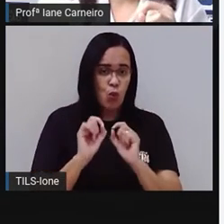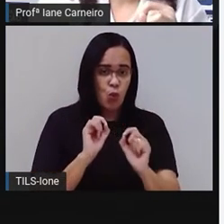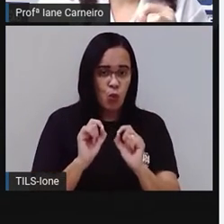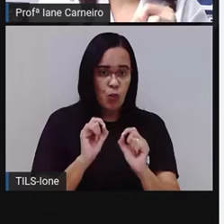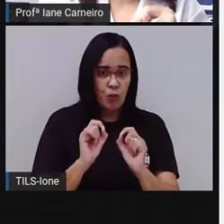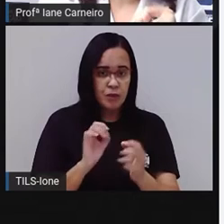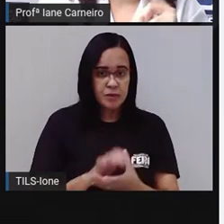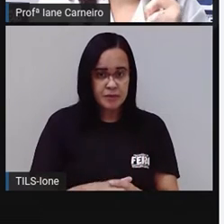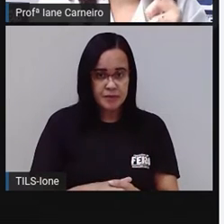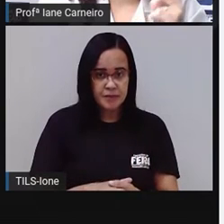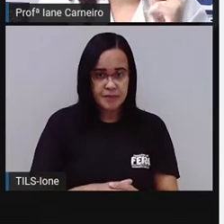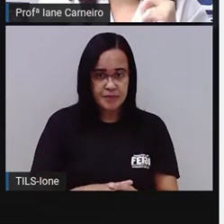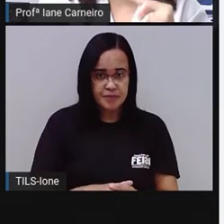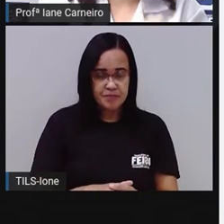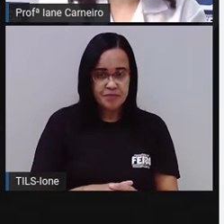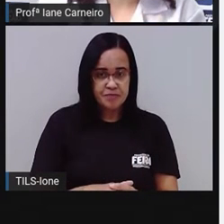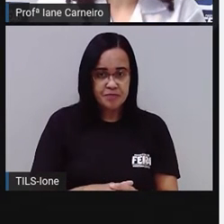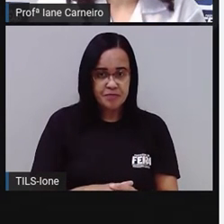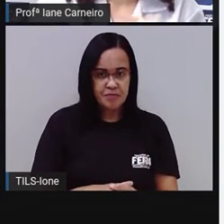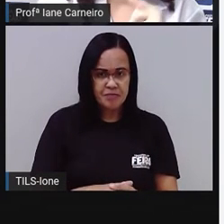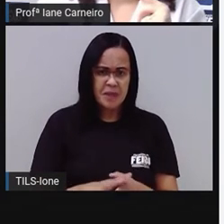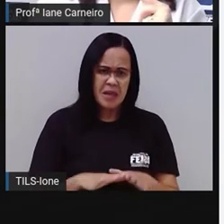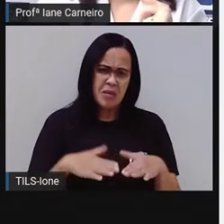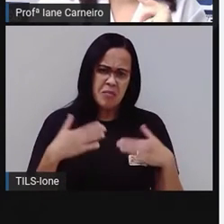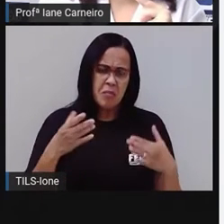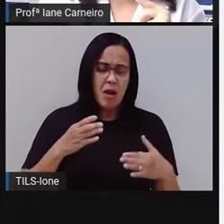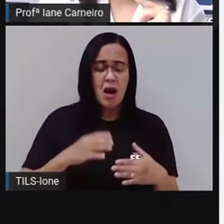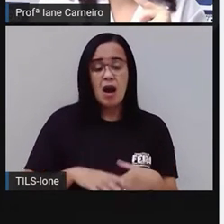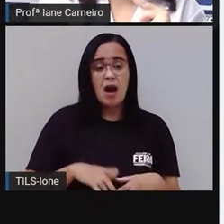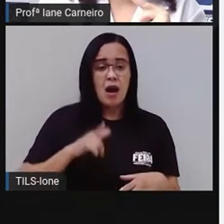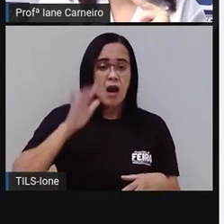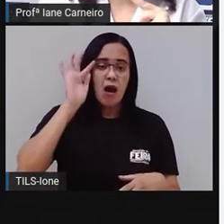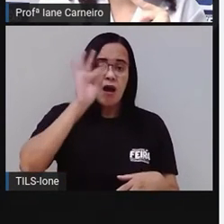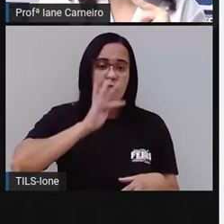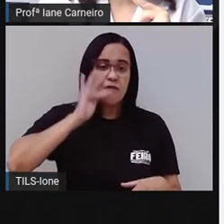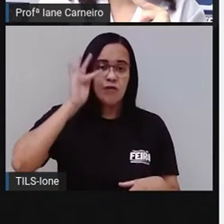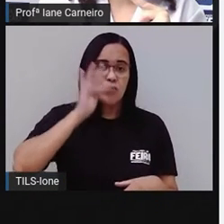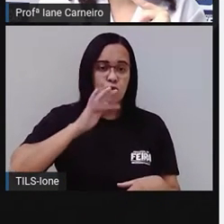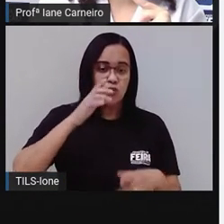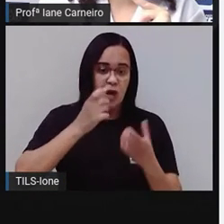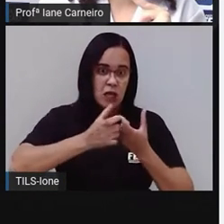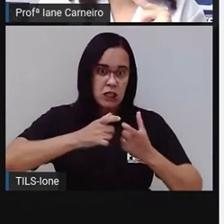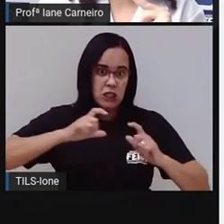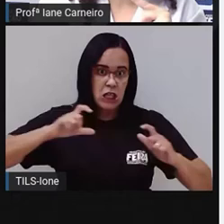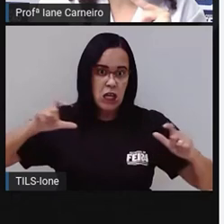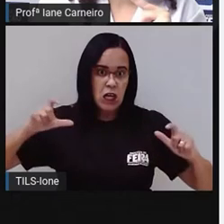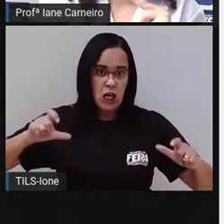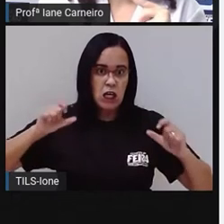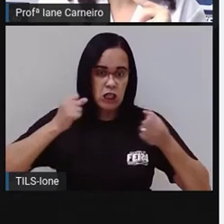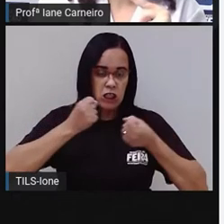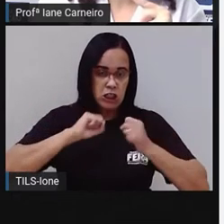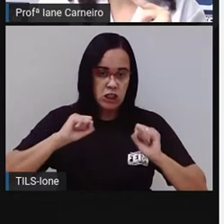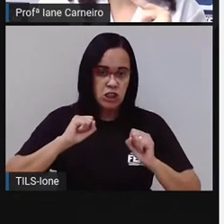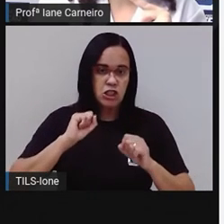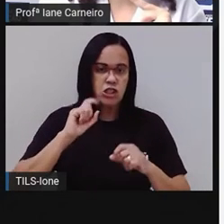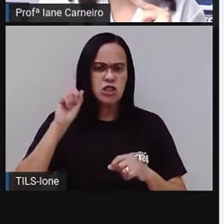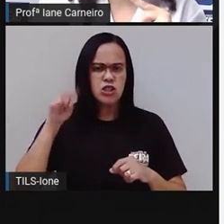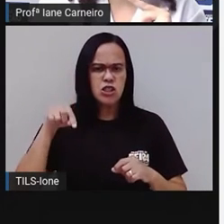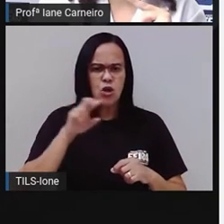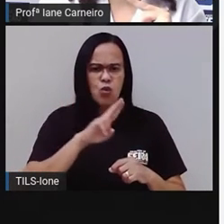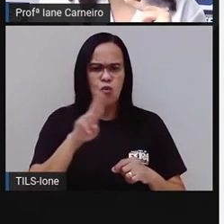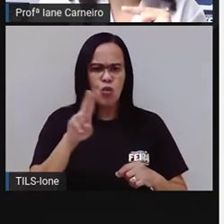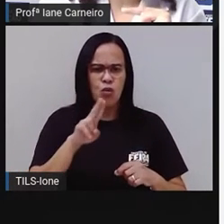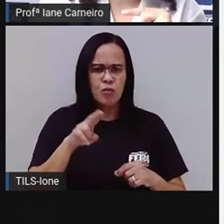Mas que fruta enorme é esta? O seu nome é a melancia. O que é que essas